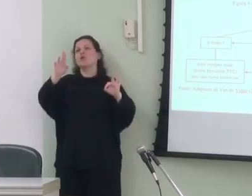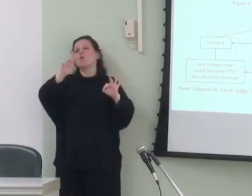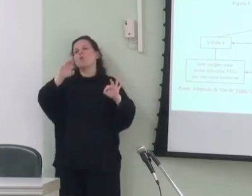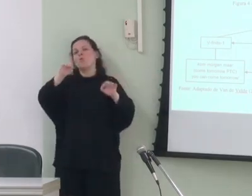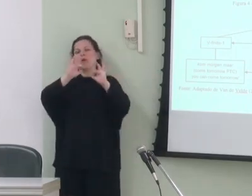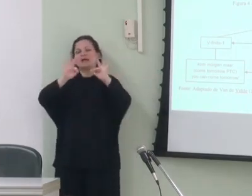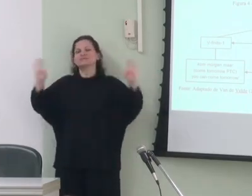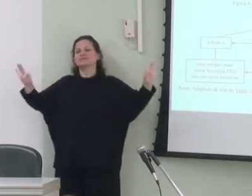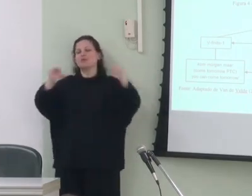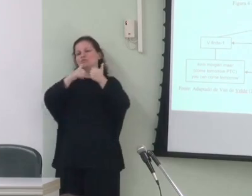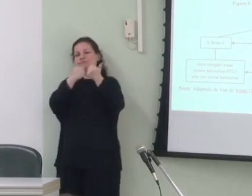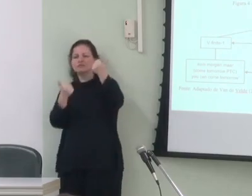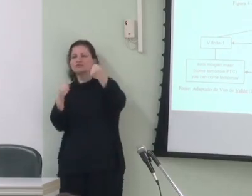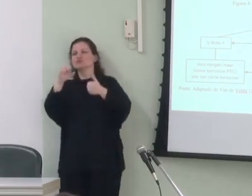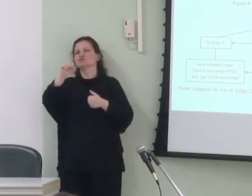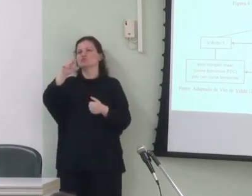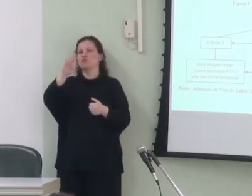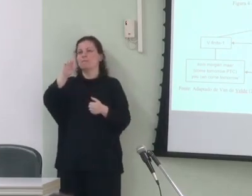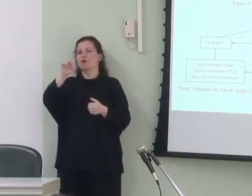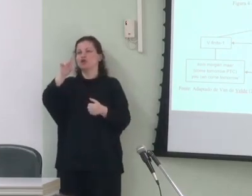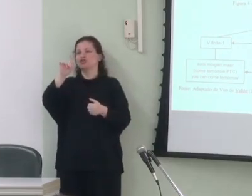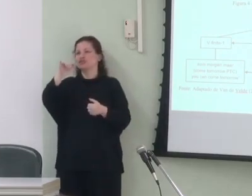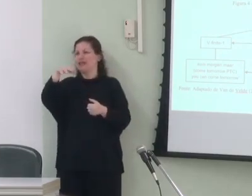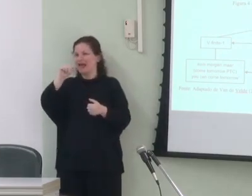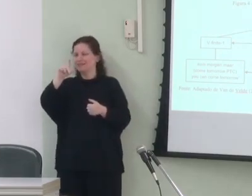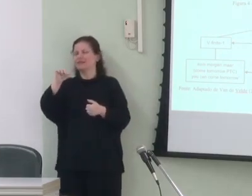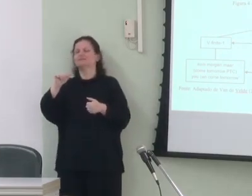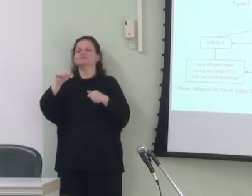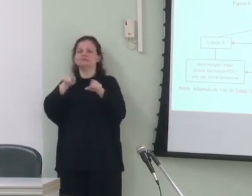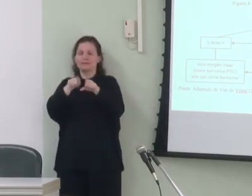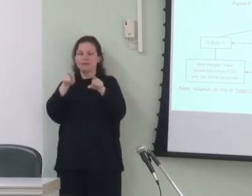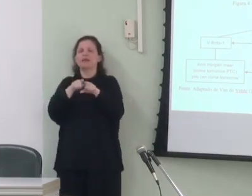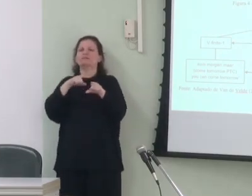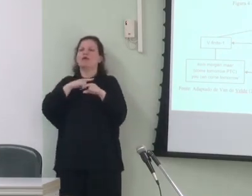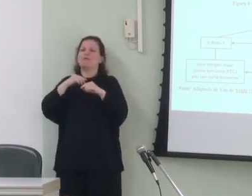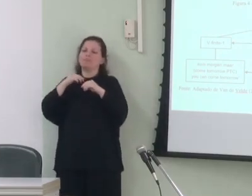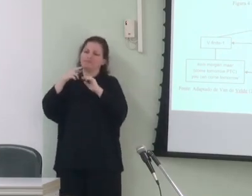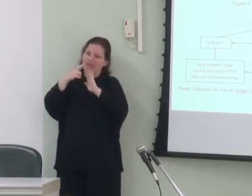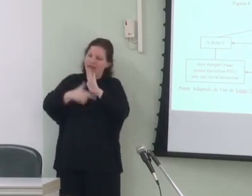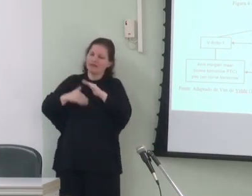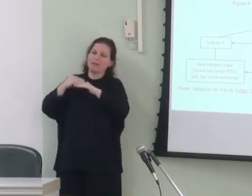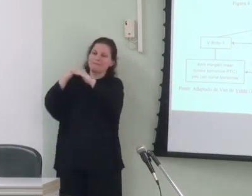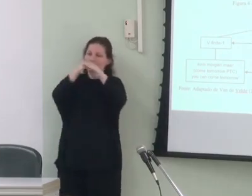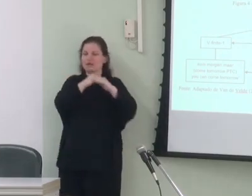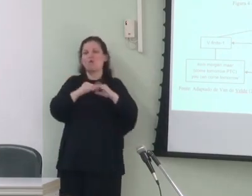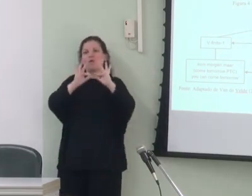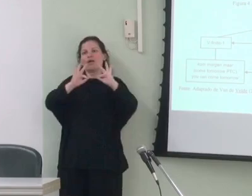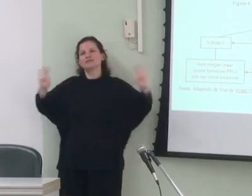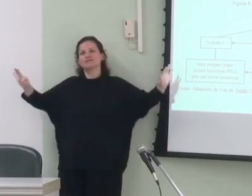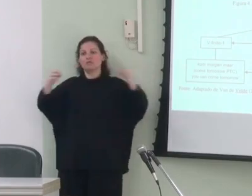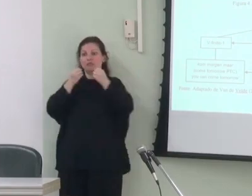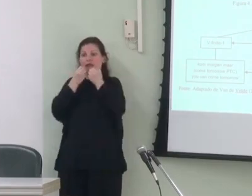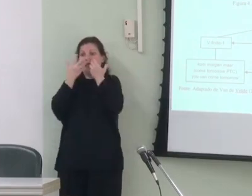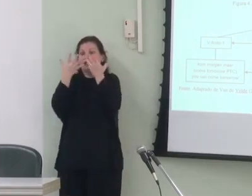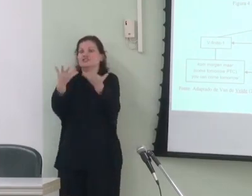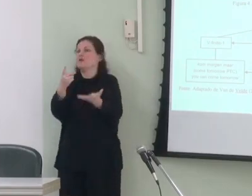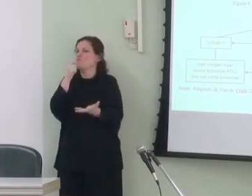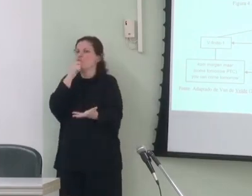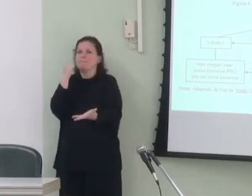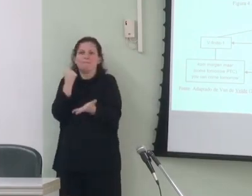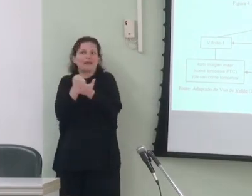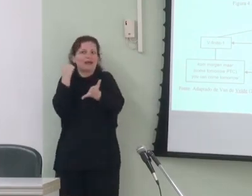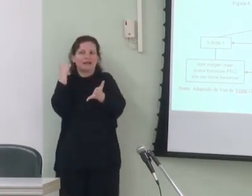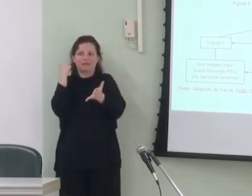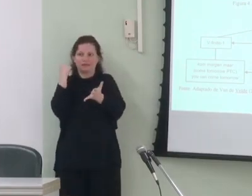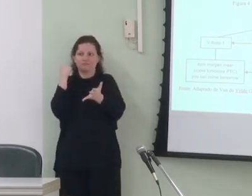e a ordem verbo medial é usada como regra padrão das orações declarativas não marcadas ou seja